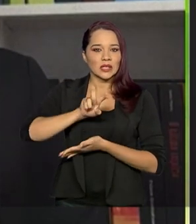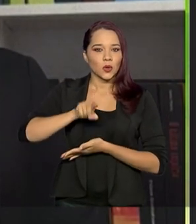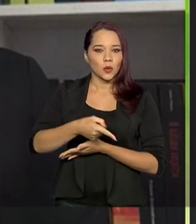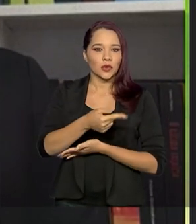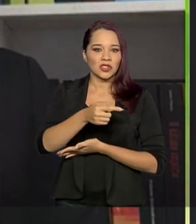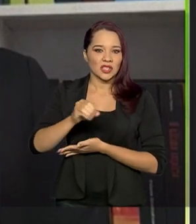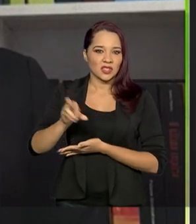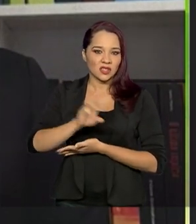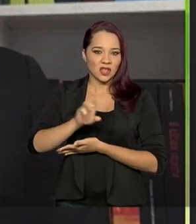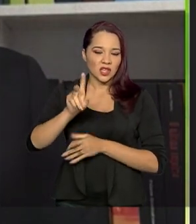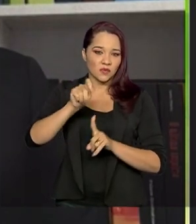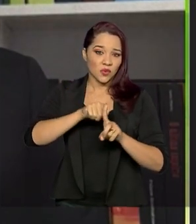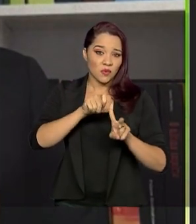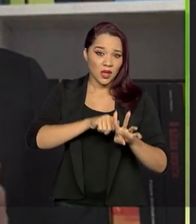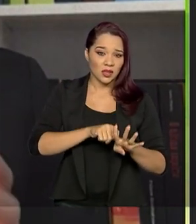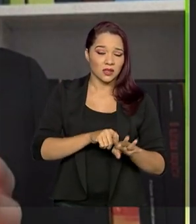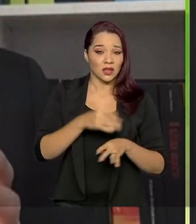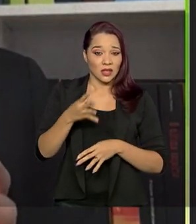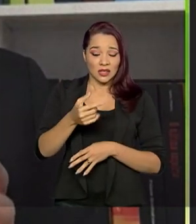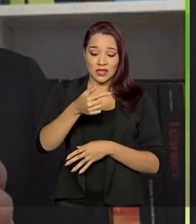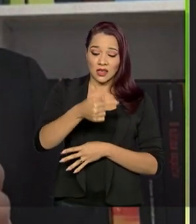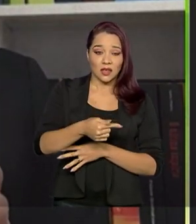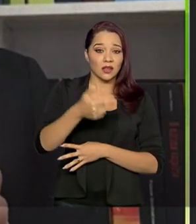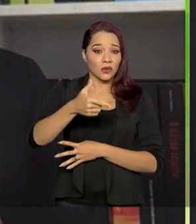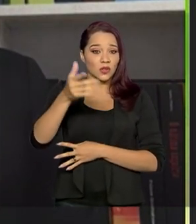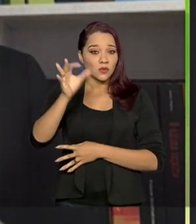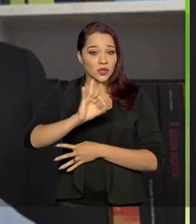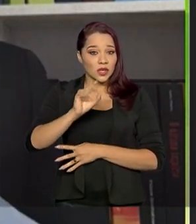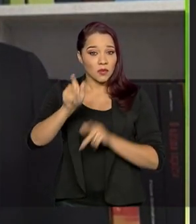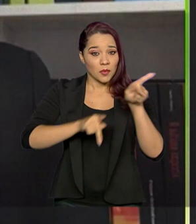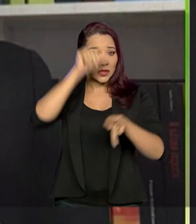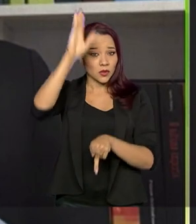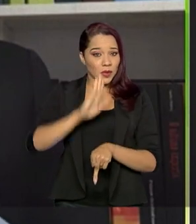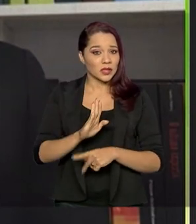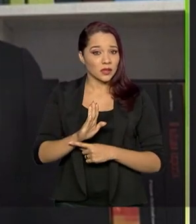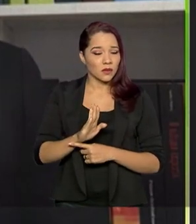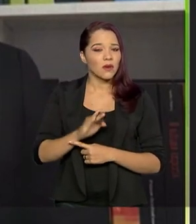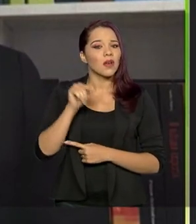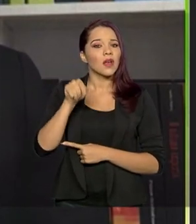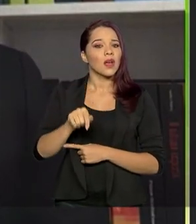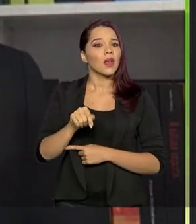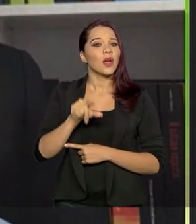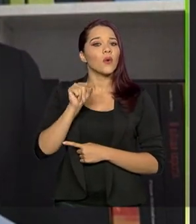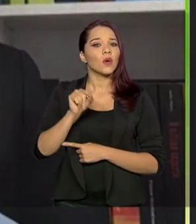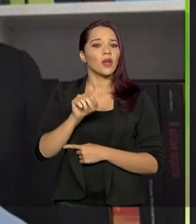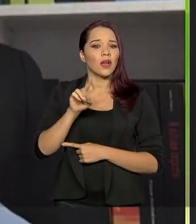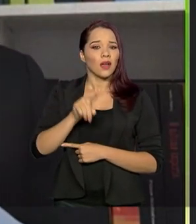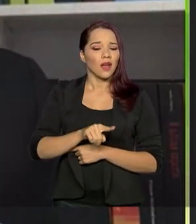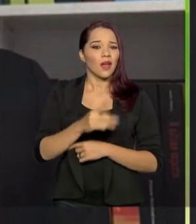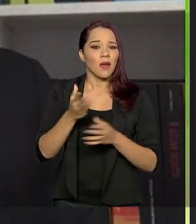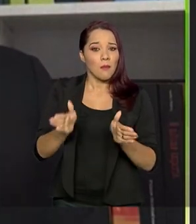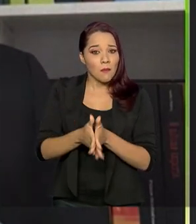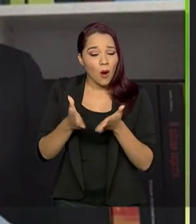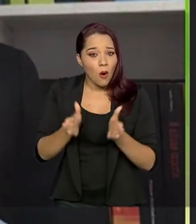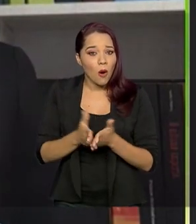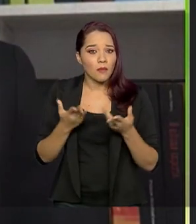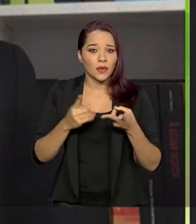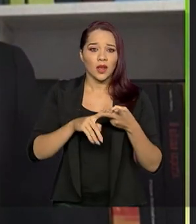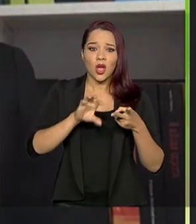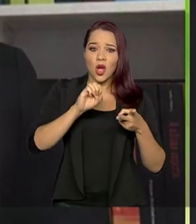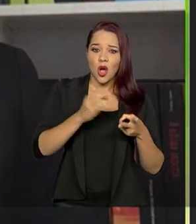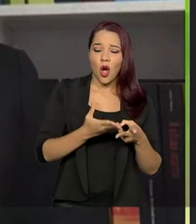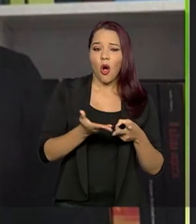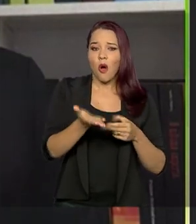.700 por mês. Isso quer dizer que 72% da população brasileira é formada por classe pobre ou